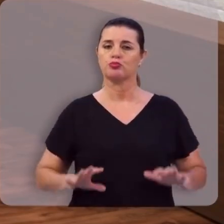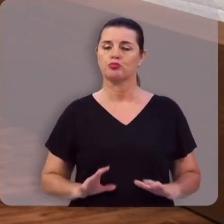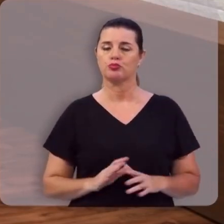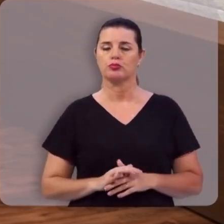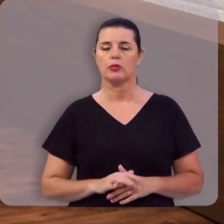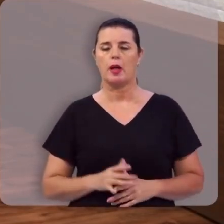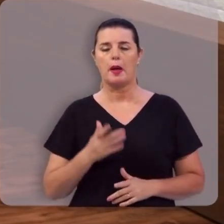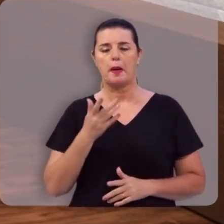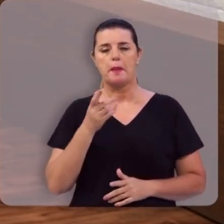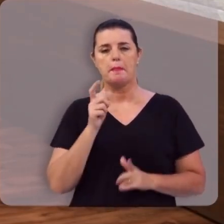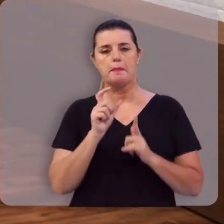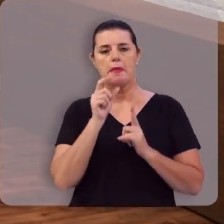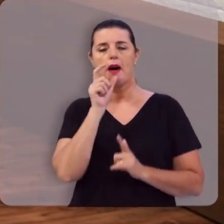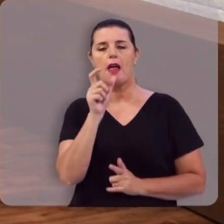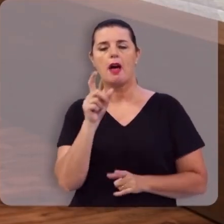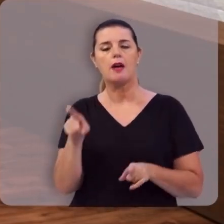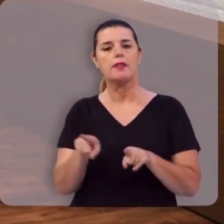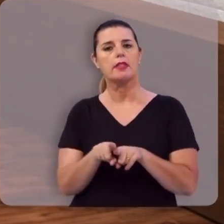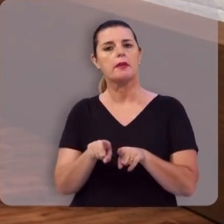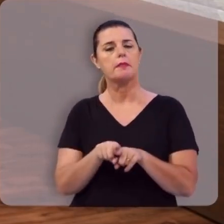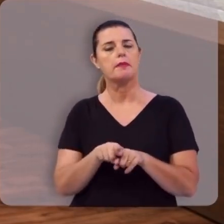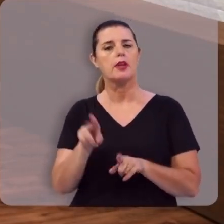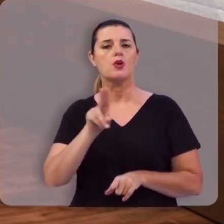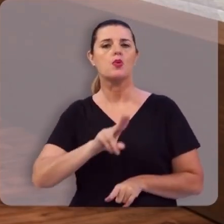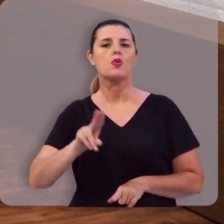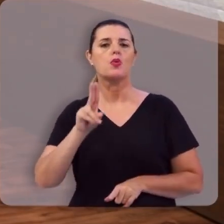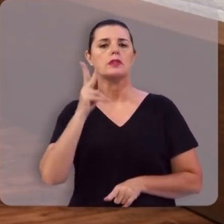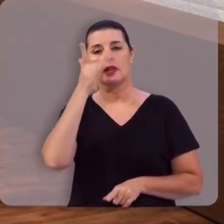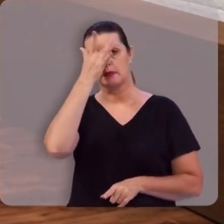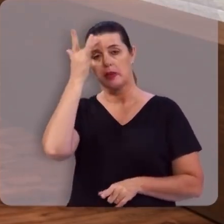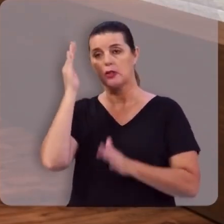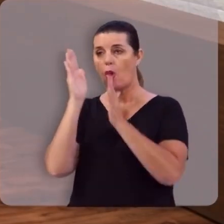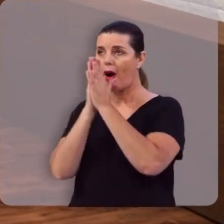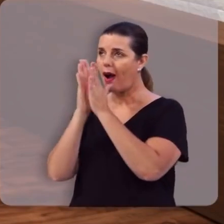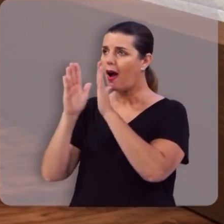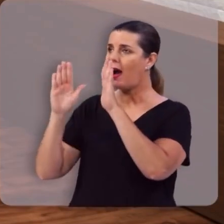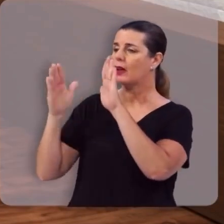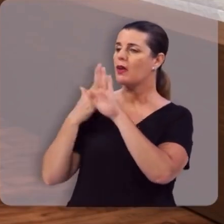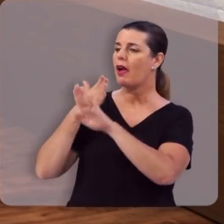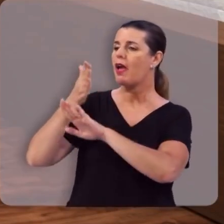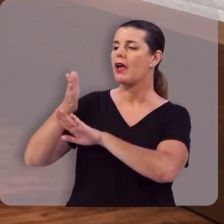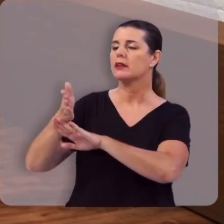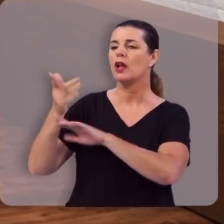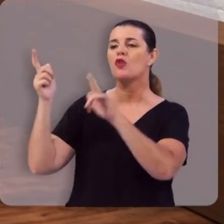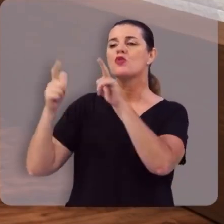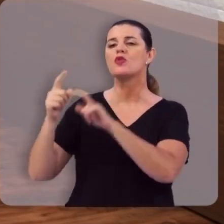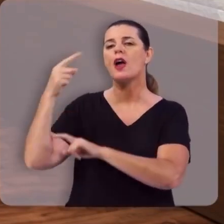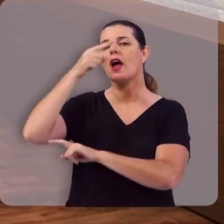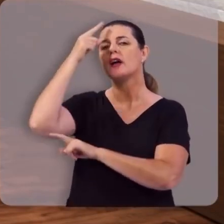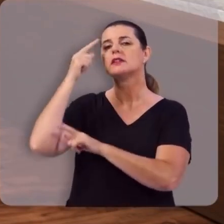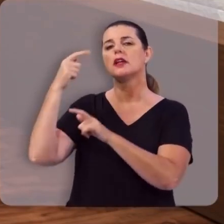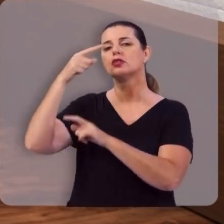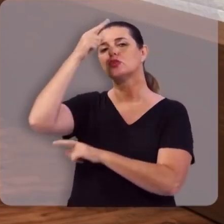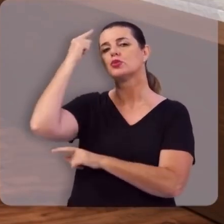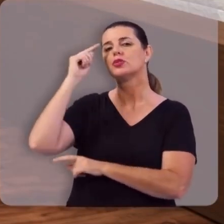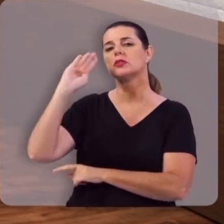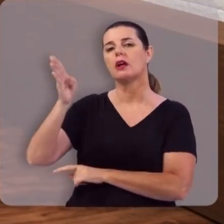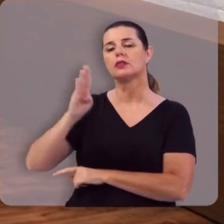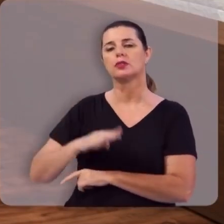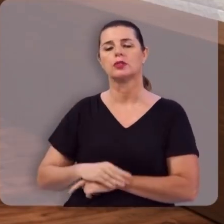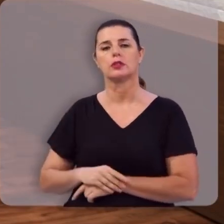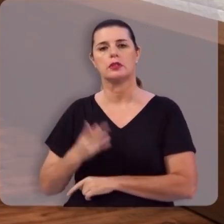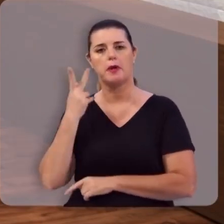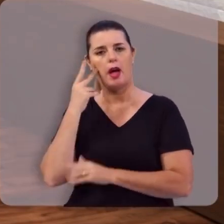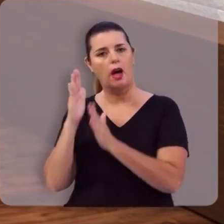Esta palavra também era usada para o adorador que entrava no santo dos santos, para adorar, onde estava